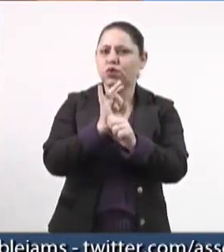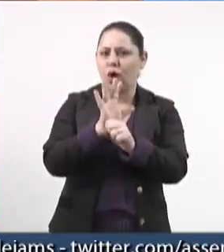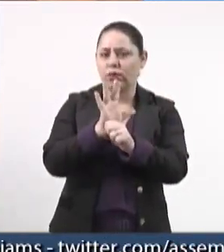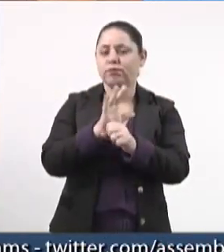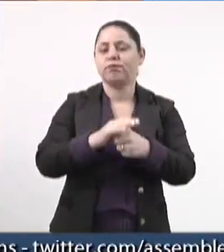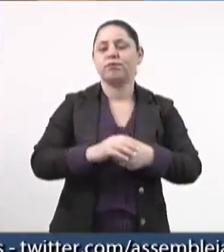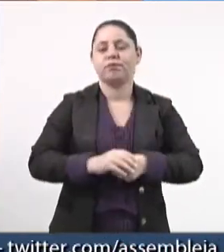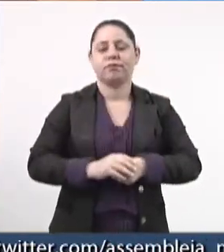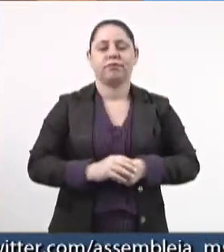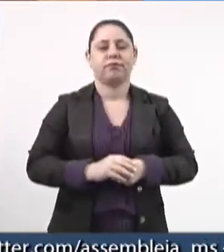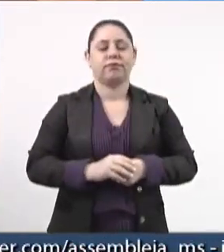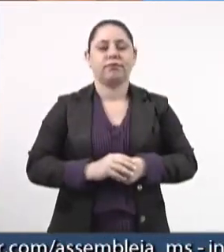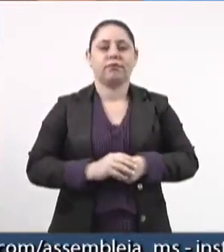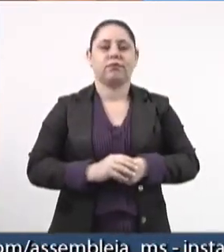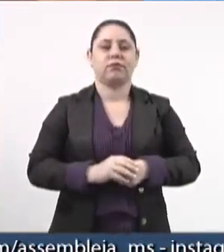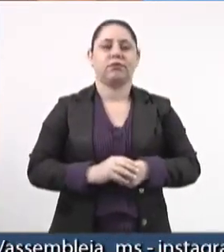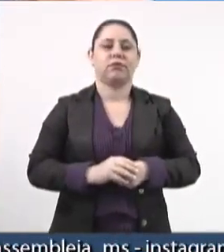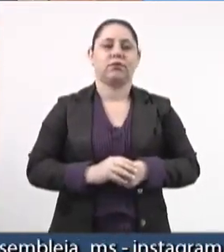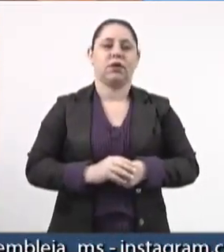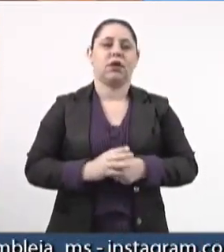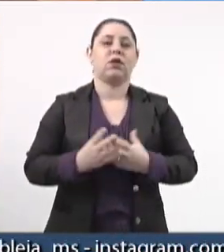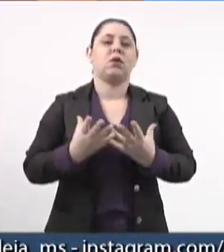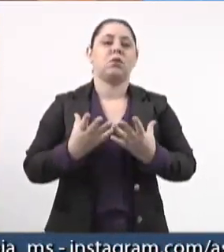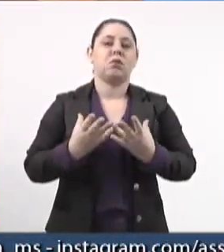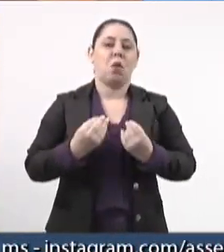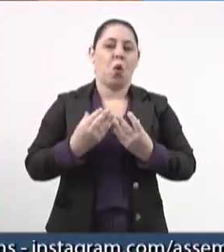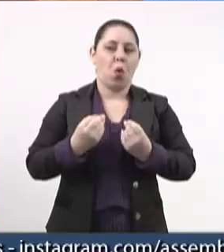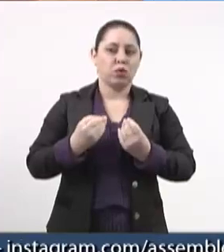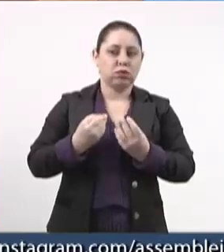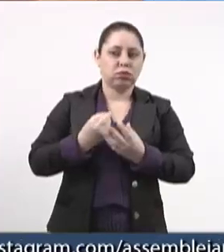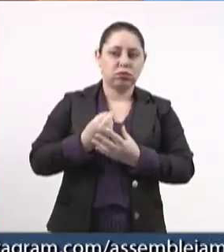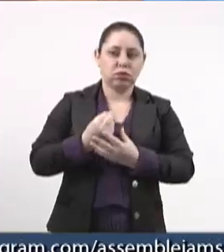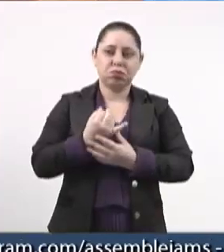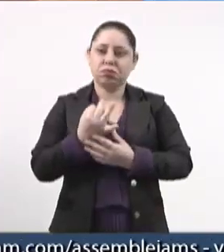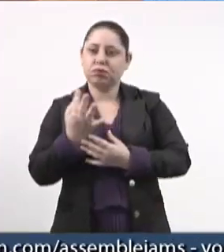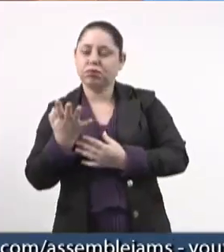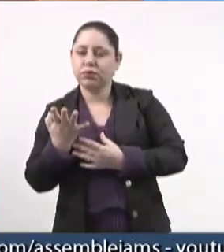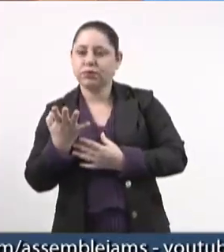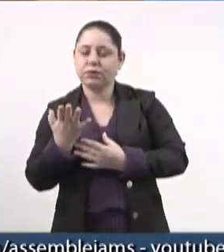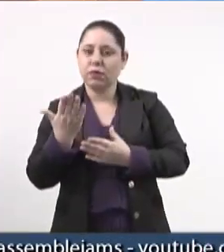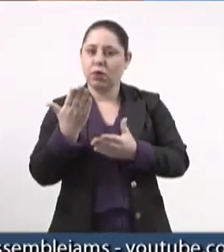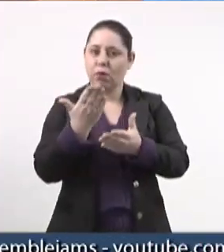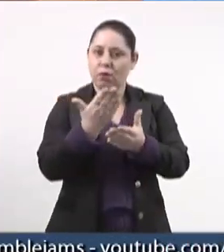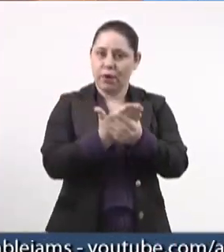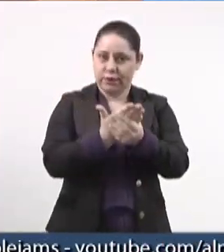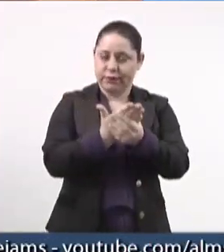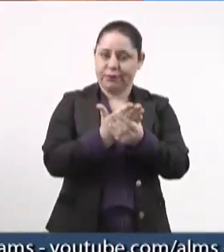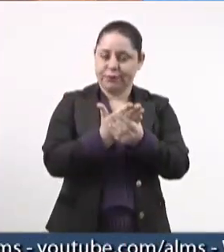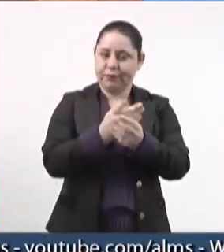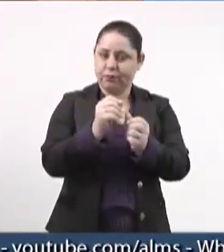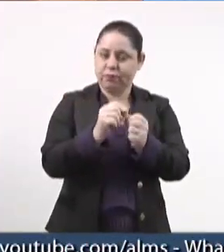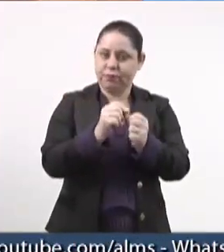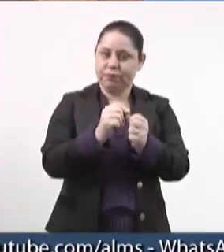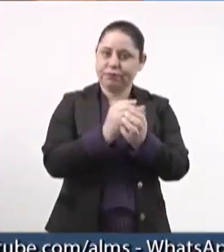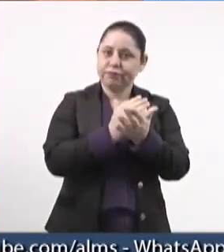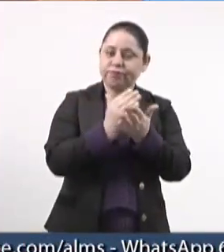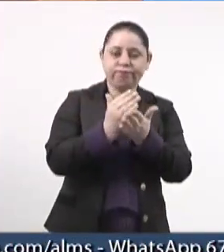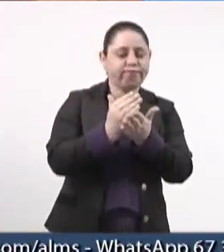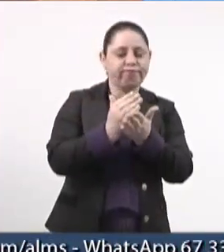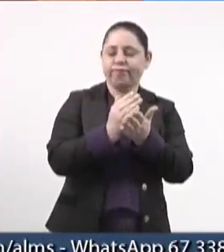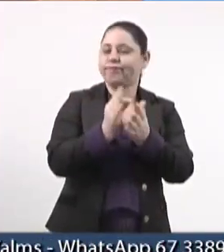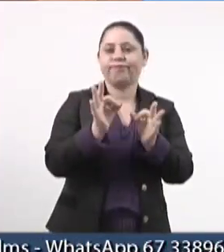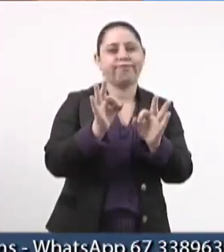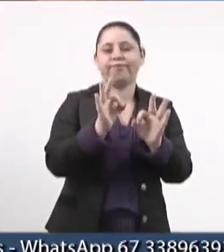anos. E muitos dos inquéritos abertos, eles não